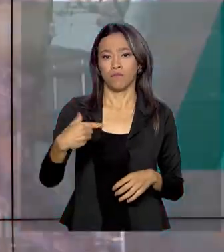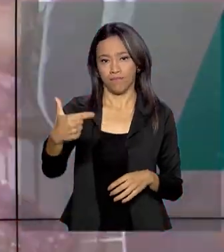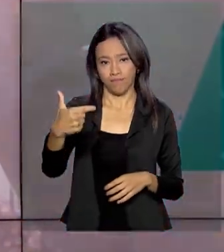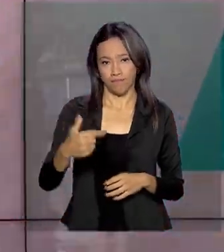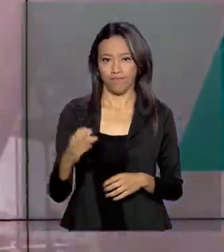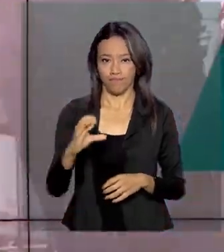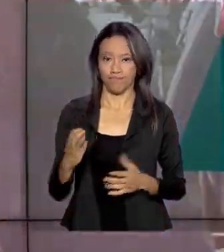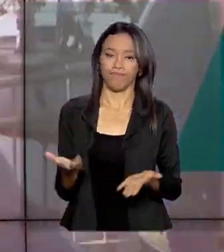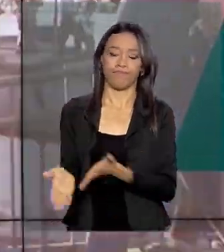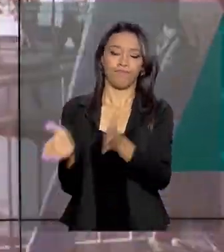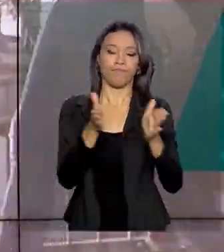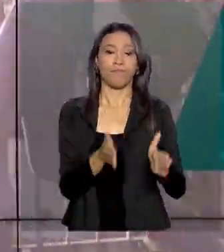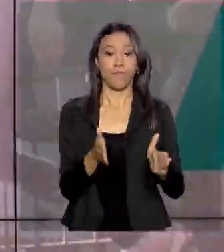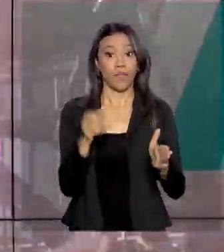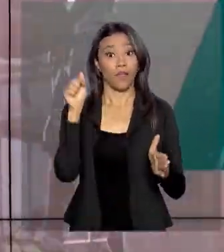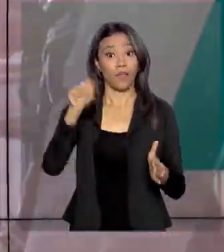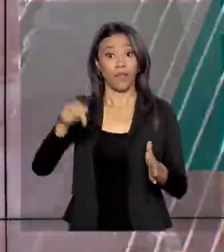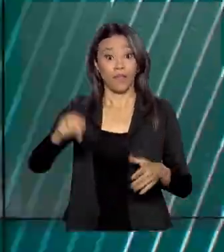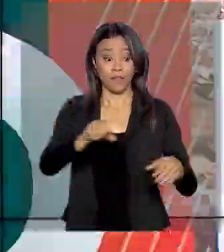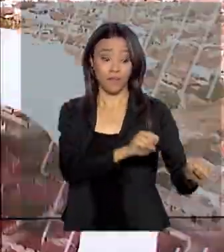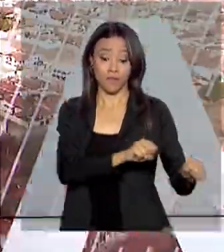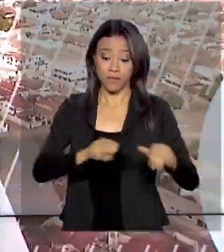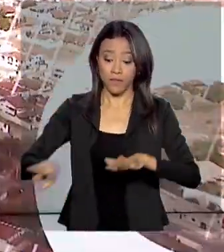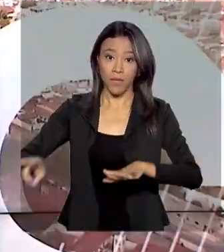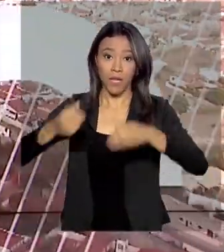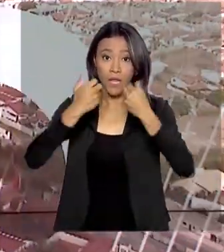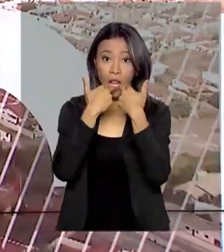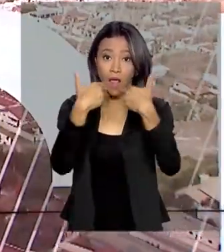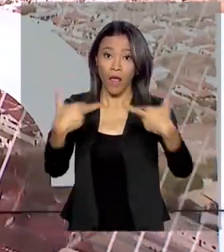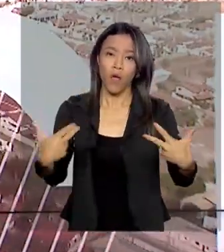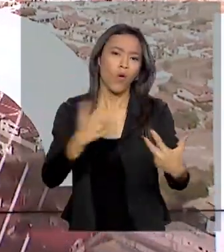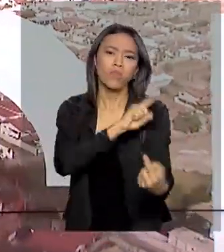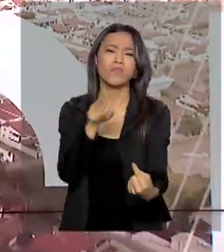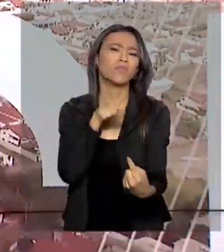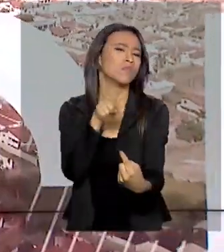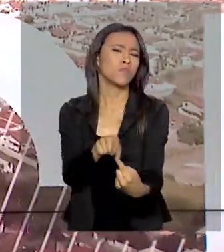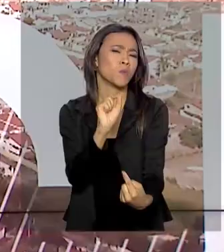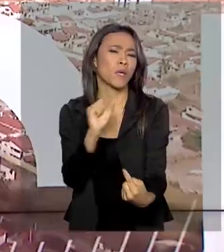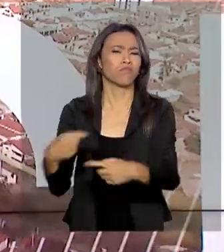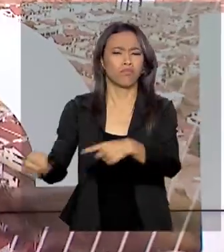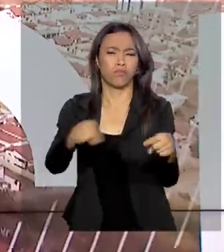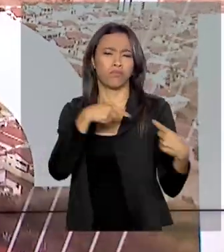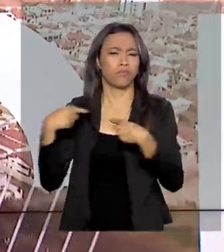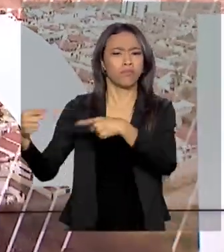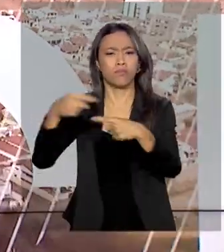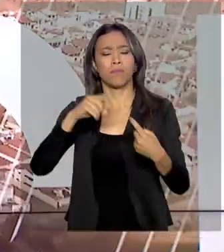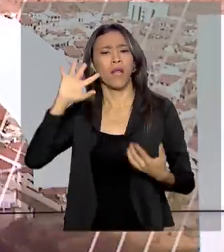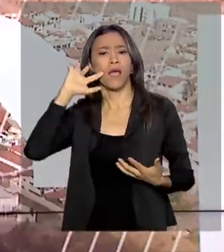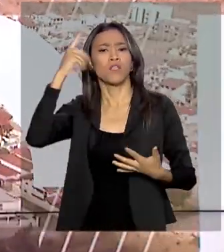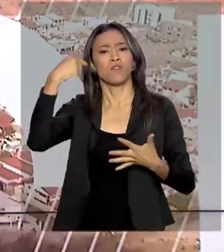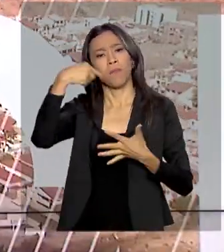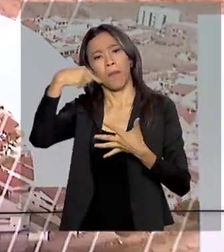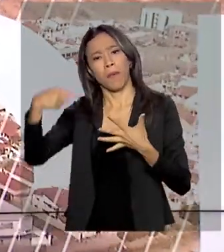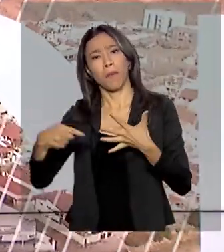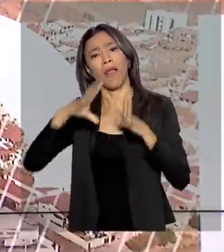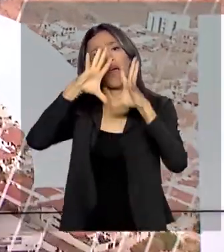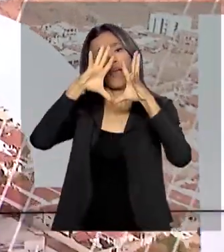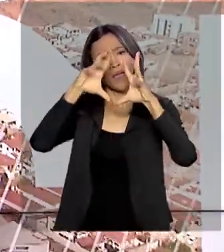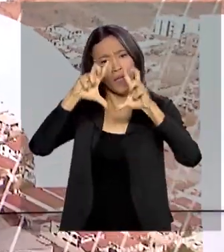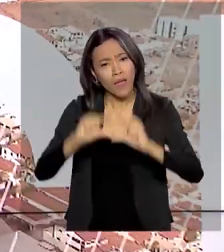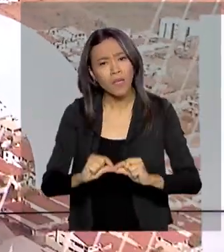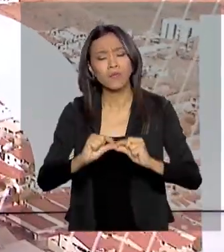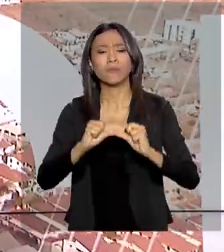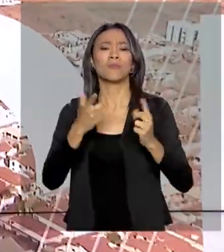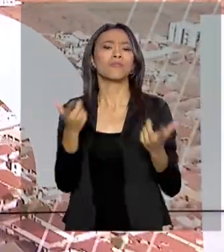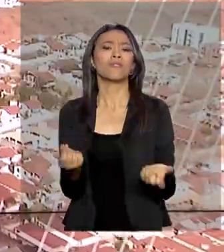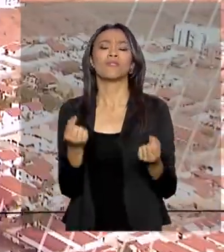Estamos na Semana da Inovação. Dessa vez o objetivo é discutir soluções para simplificar os serviços públicos